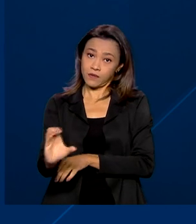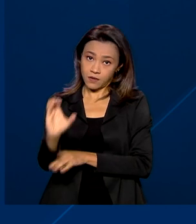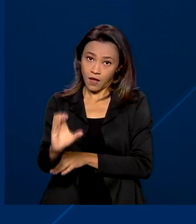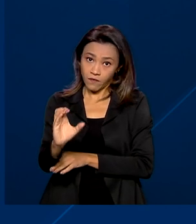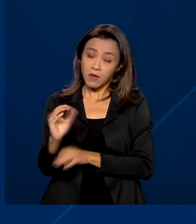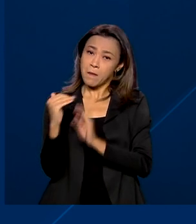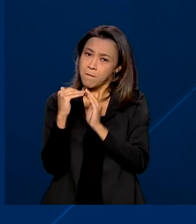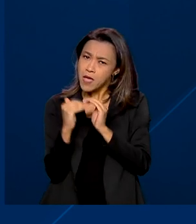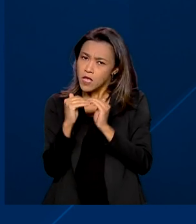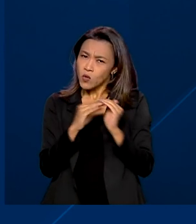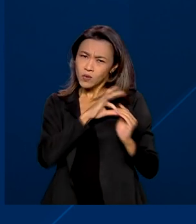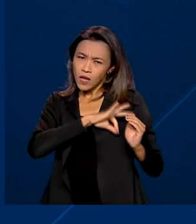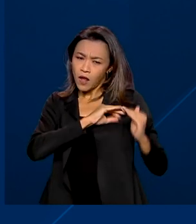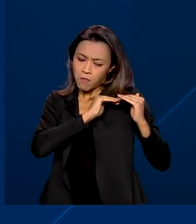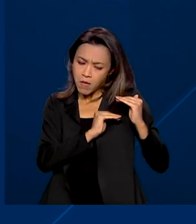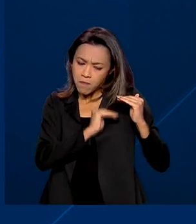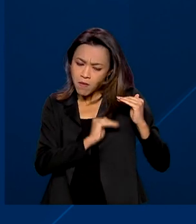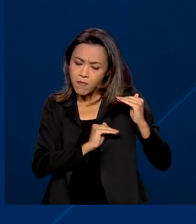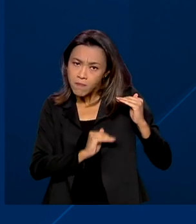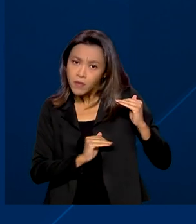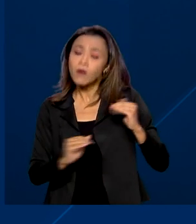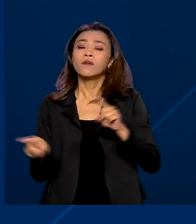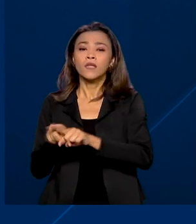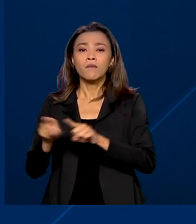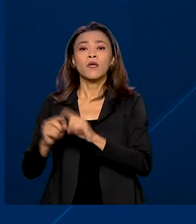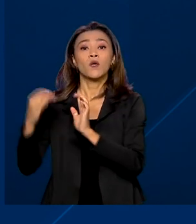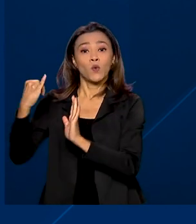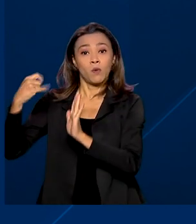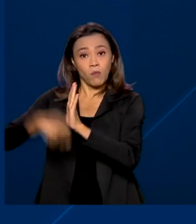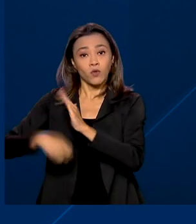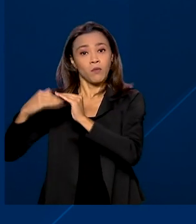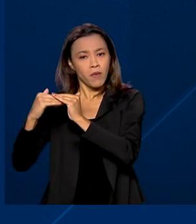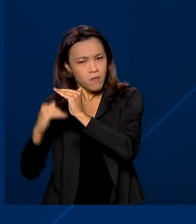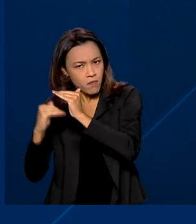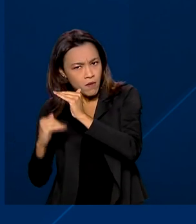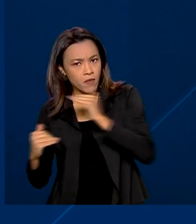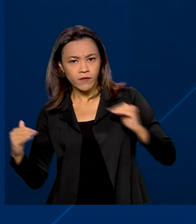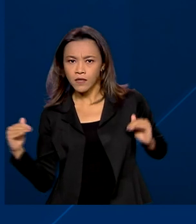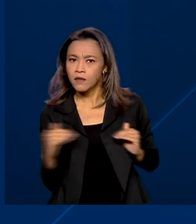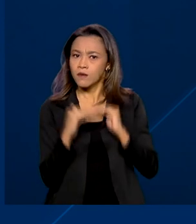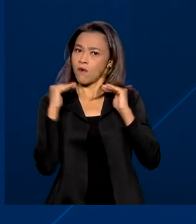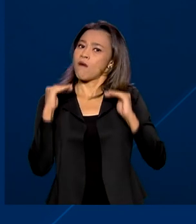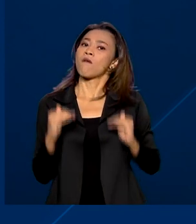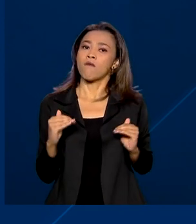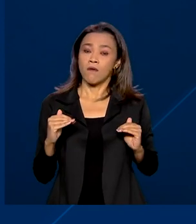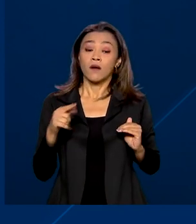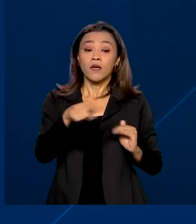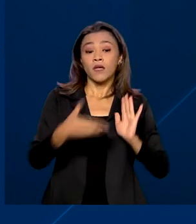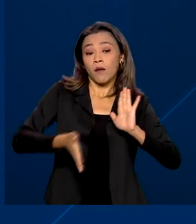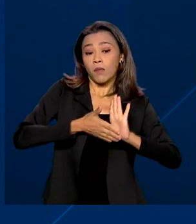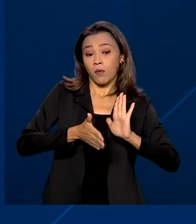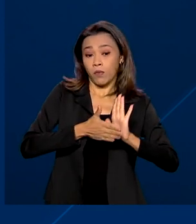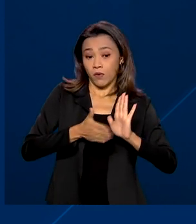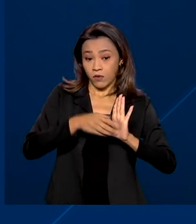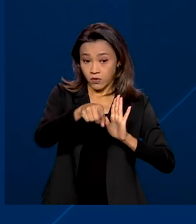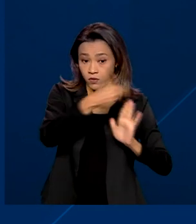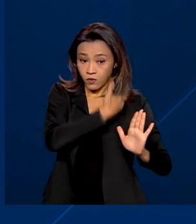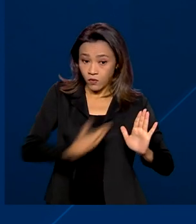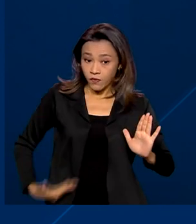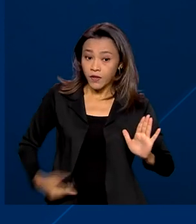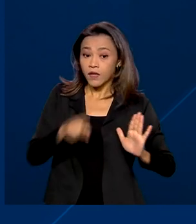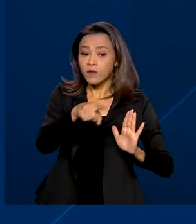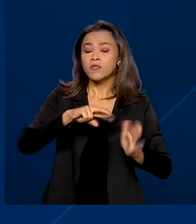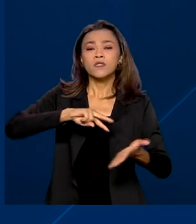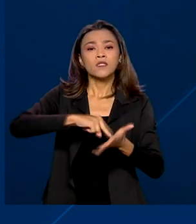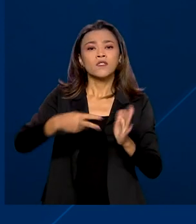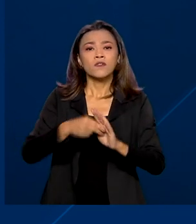Quanto menos a pessoa ganha, maior será a redução do imposto. E pela proposta do Executivo, o desconto simplificado vai